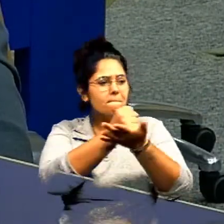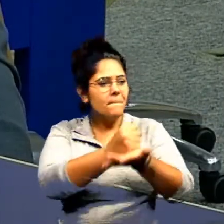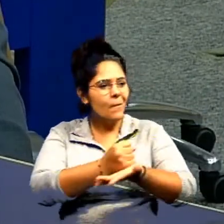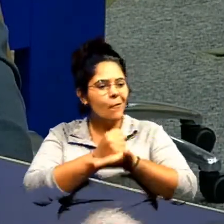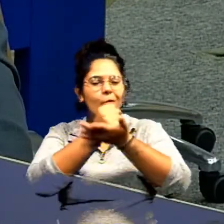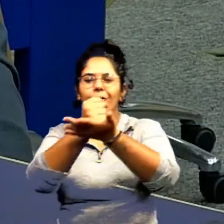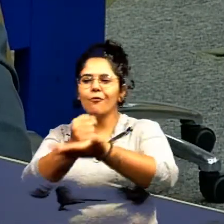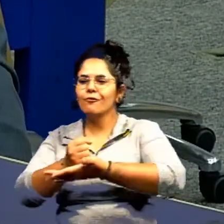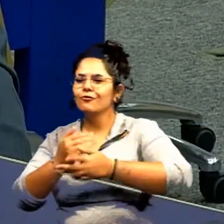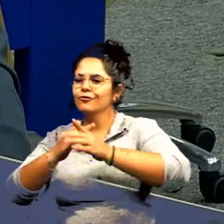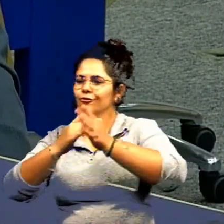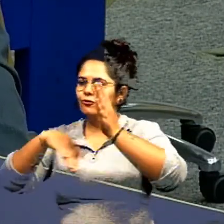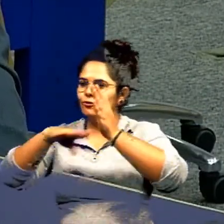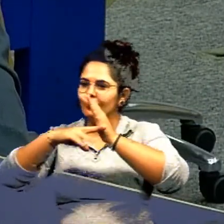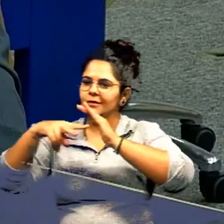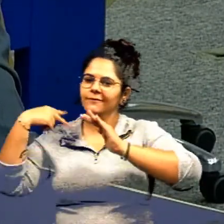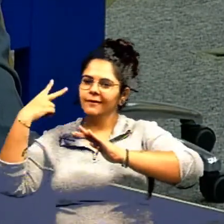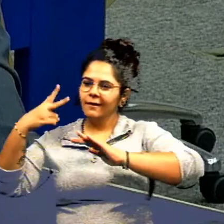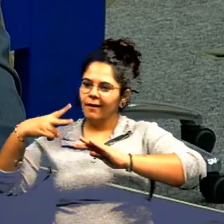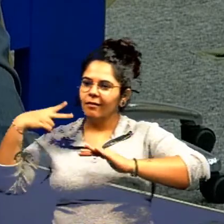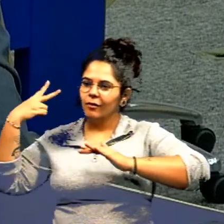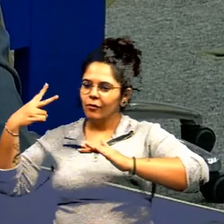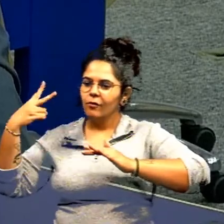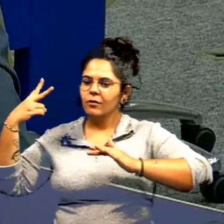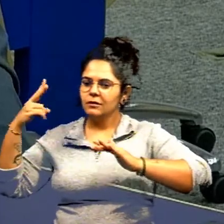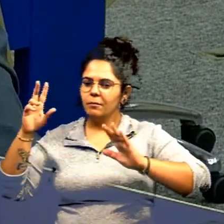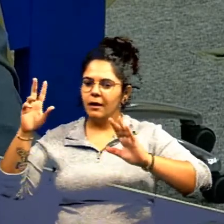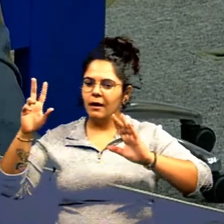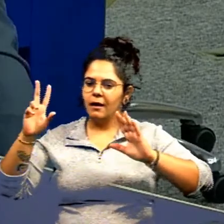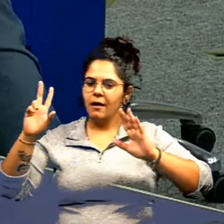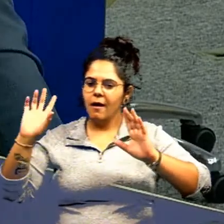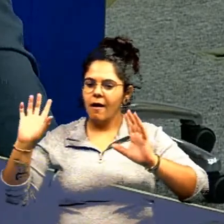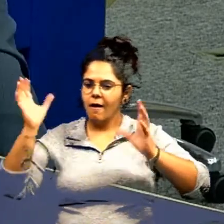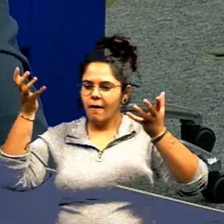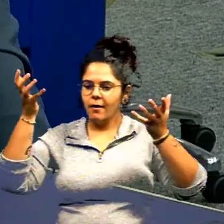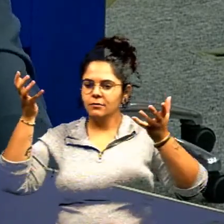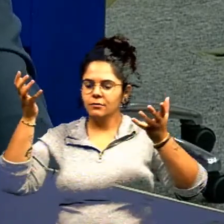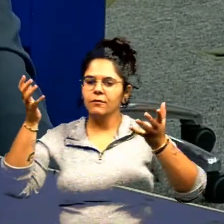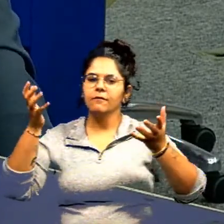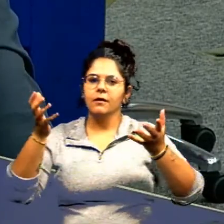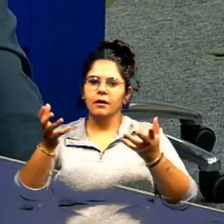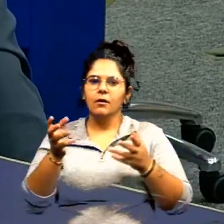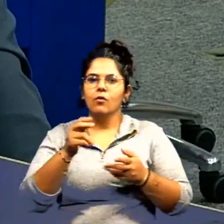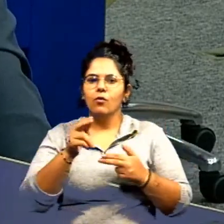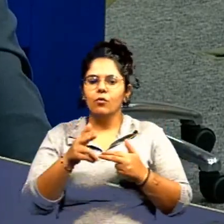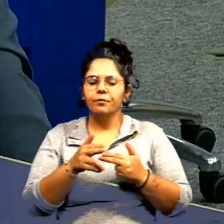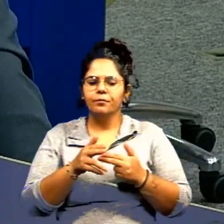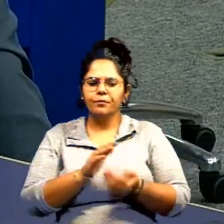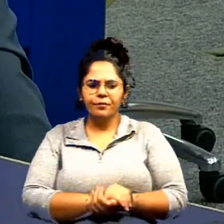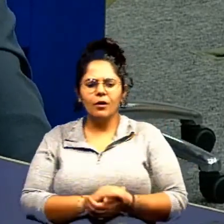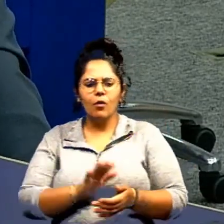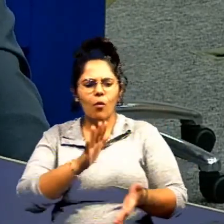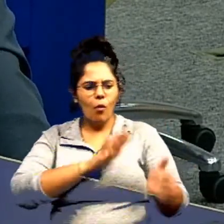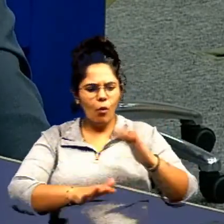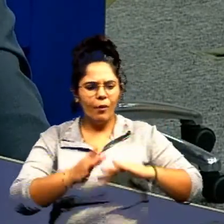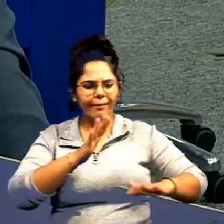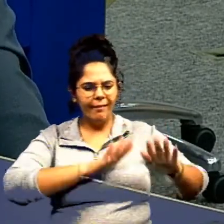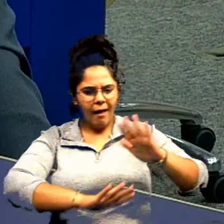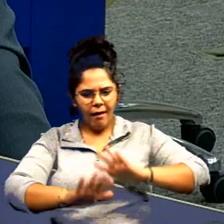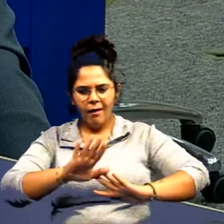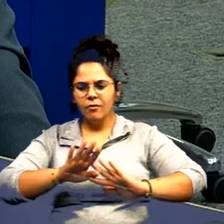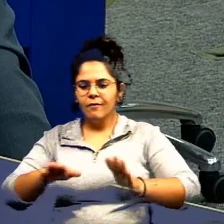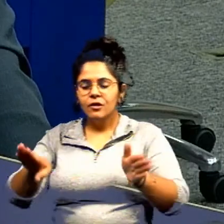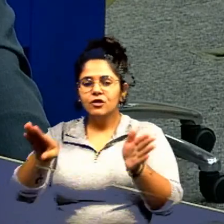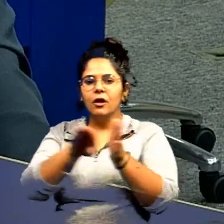os colegas para revolucionar os tratamentos médicos com a medicina canábica em Goiânia e saber que esses tratamentos vão chegar